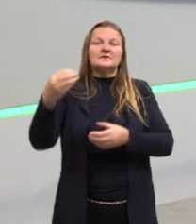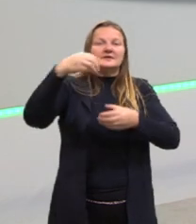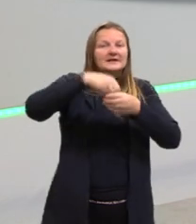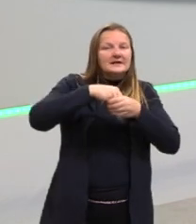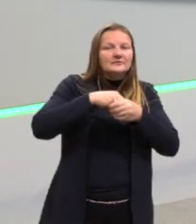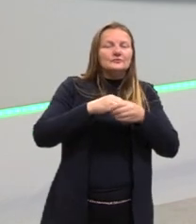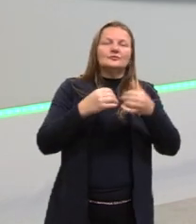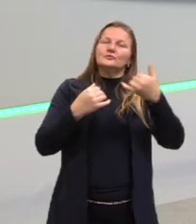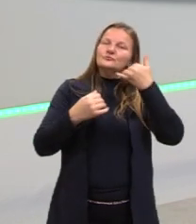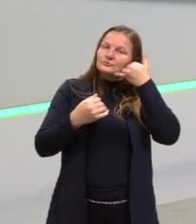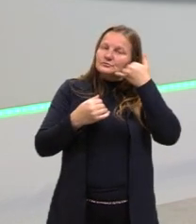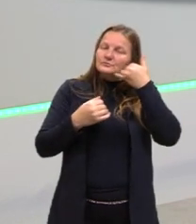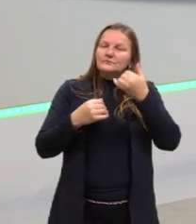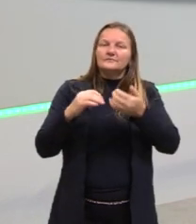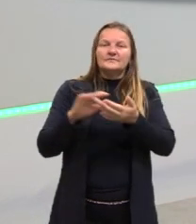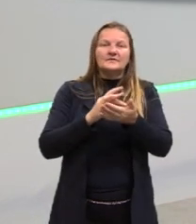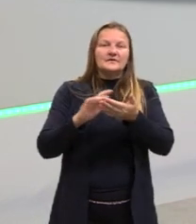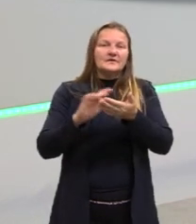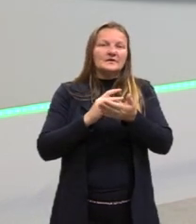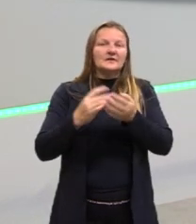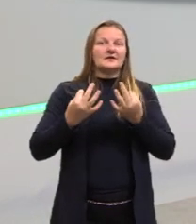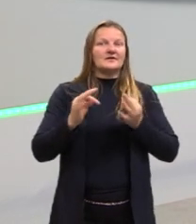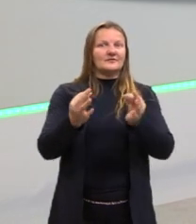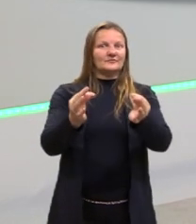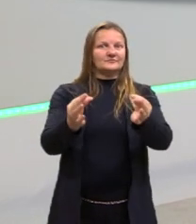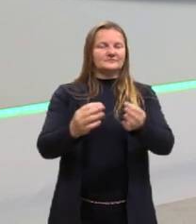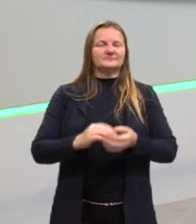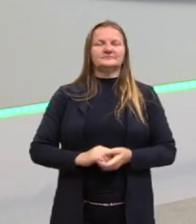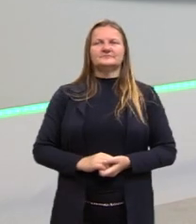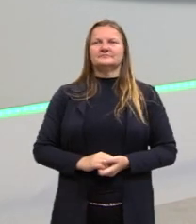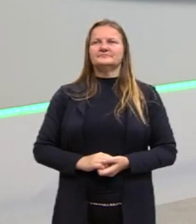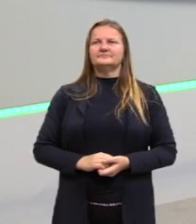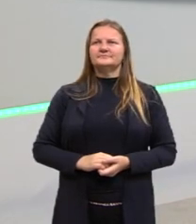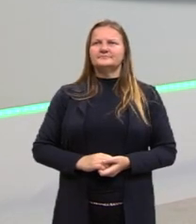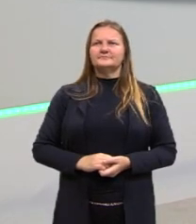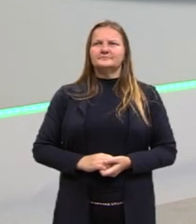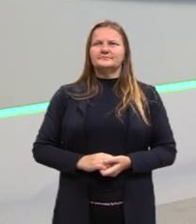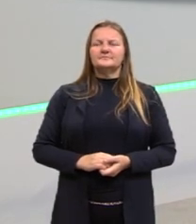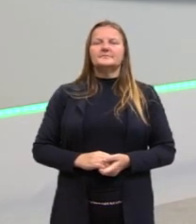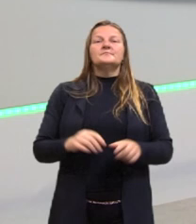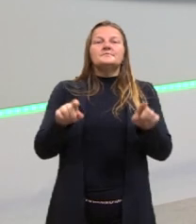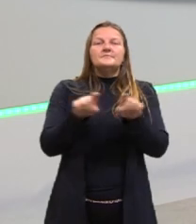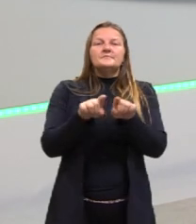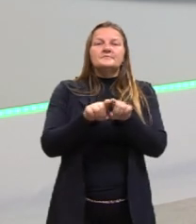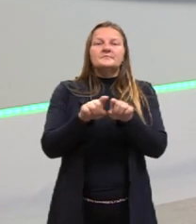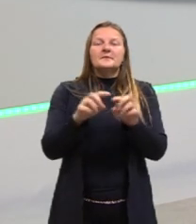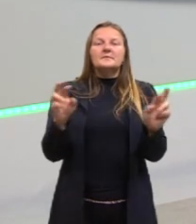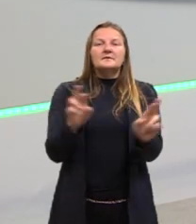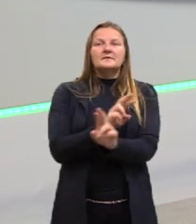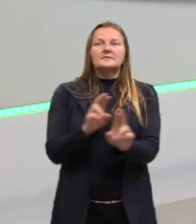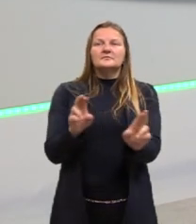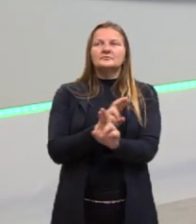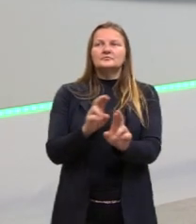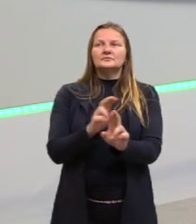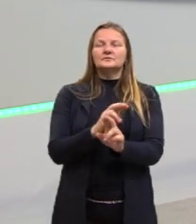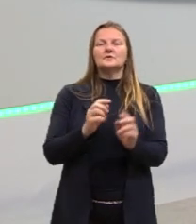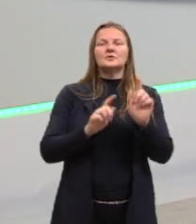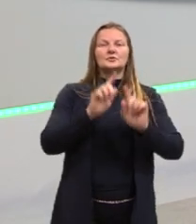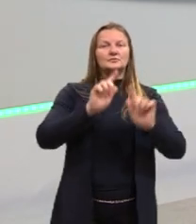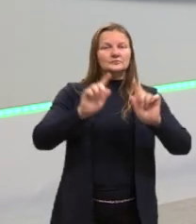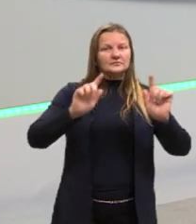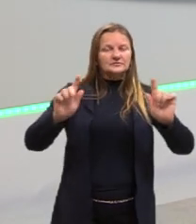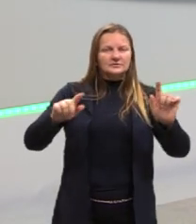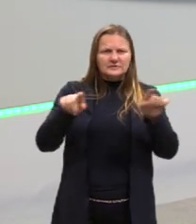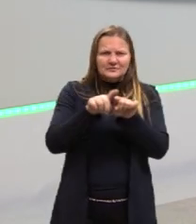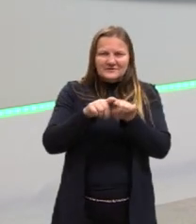né? Para facilitar aí a nossa análise. Ainda trazendo um pouco dessa relação da estatística,